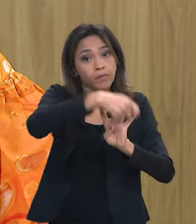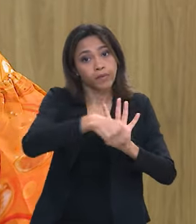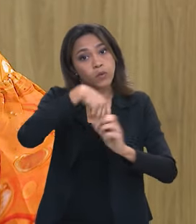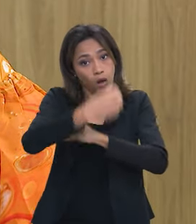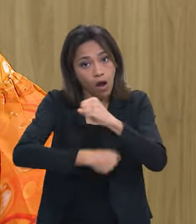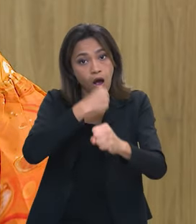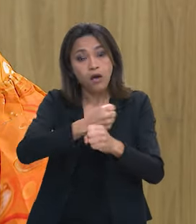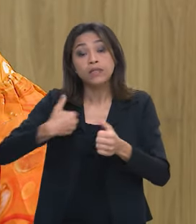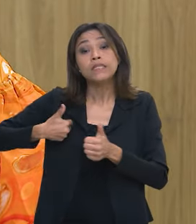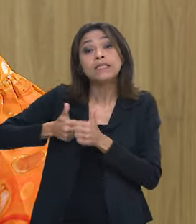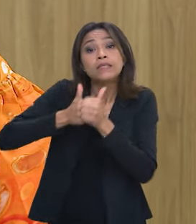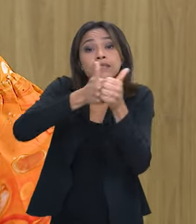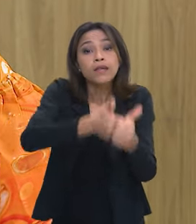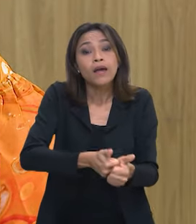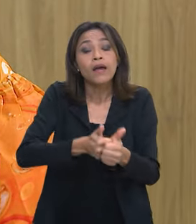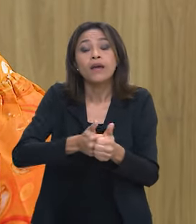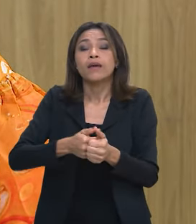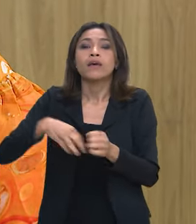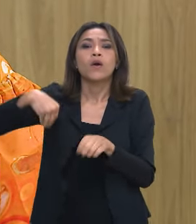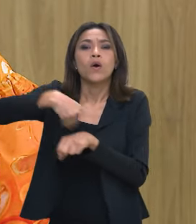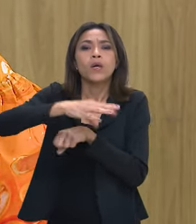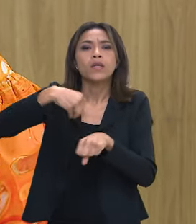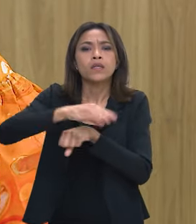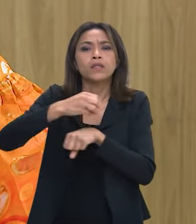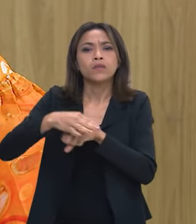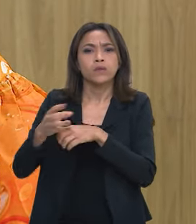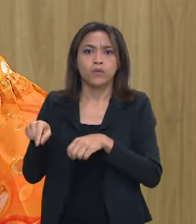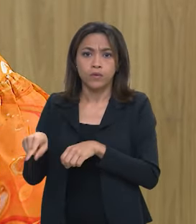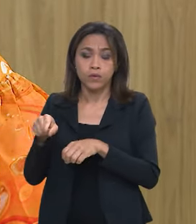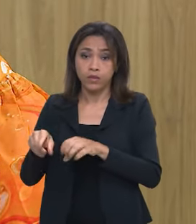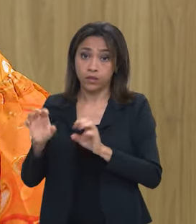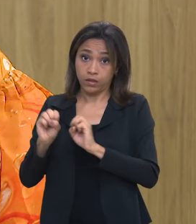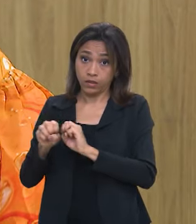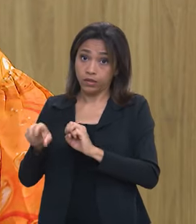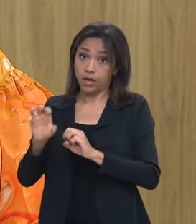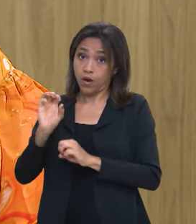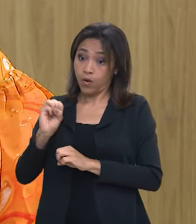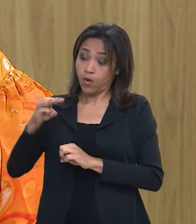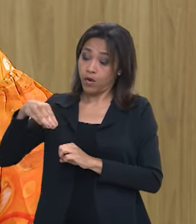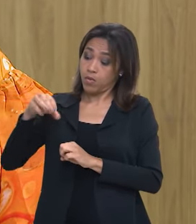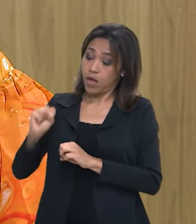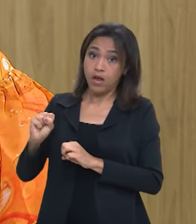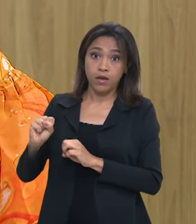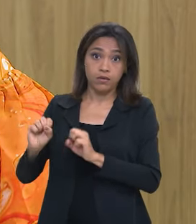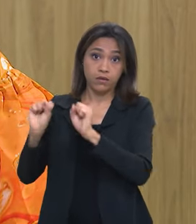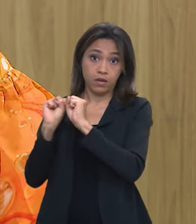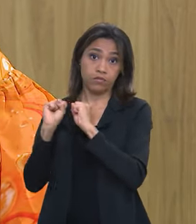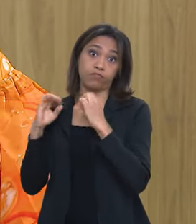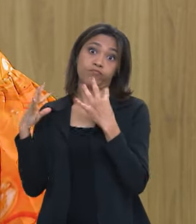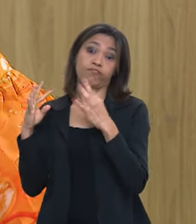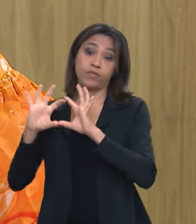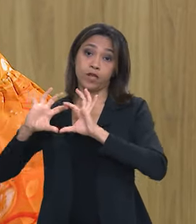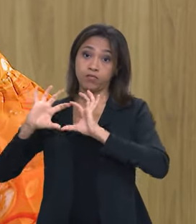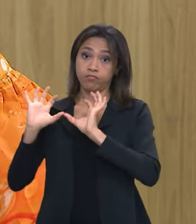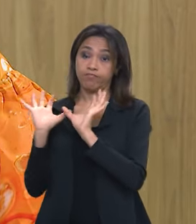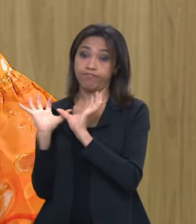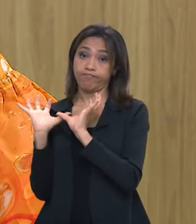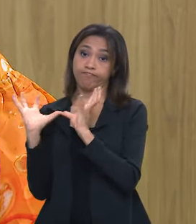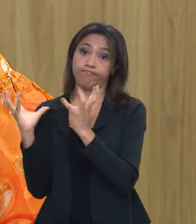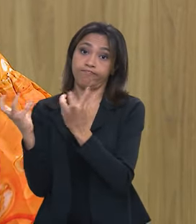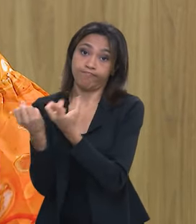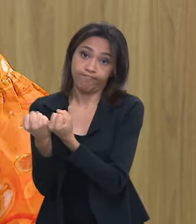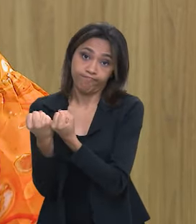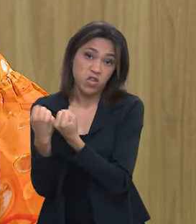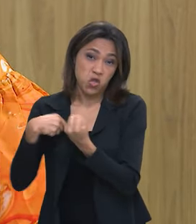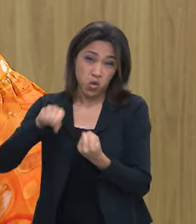ela segue as orientações da Organização Mundial de Saúde portanto nós não estamos inventando